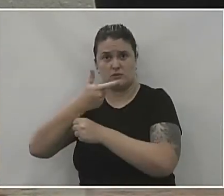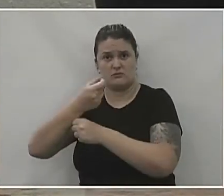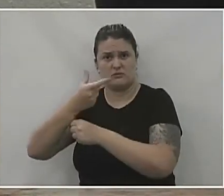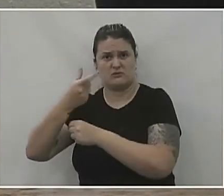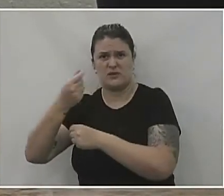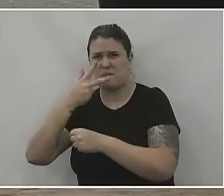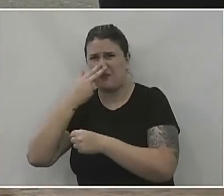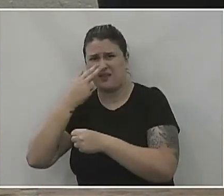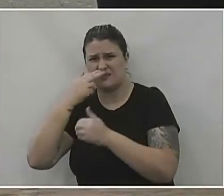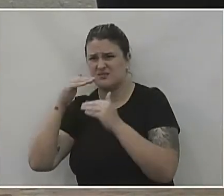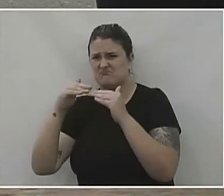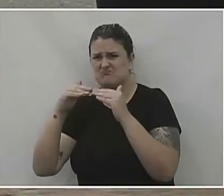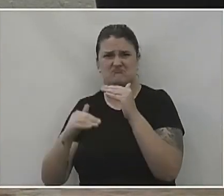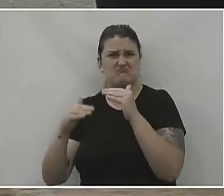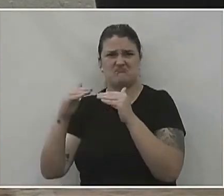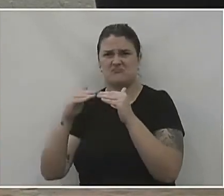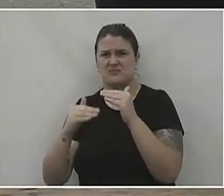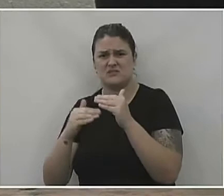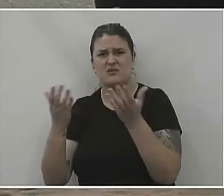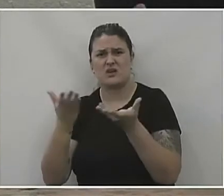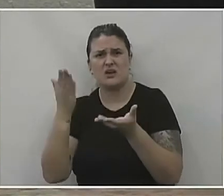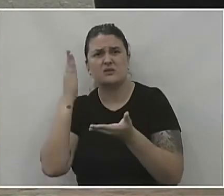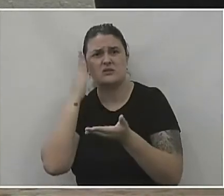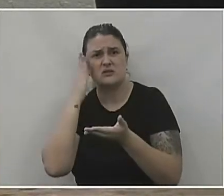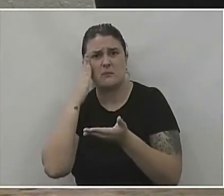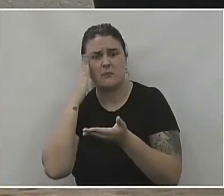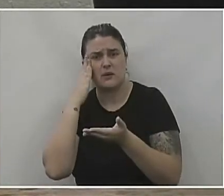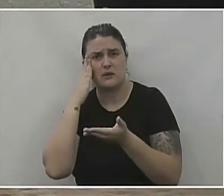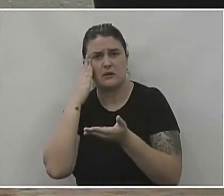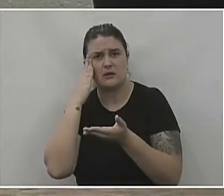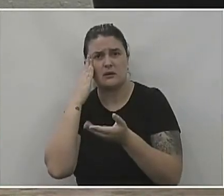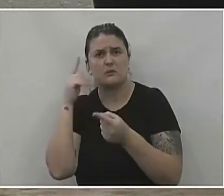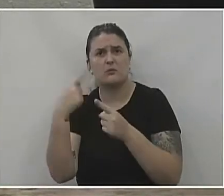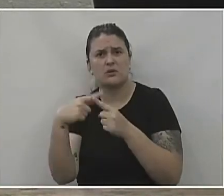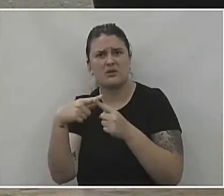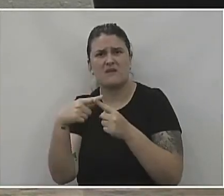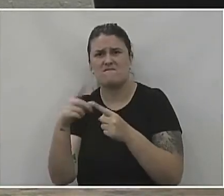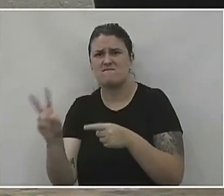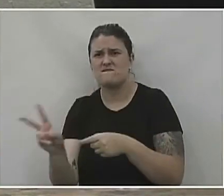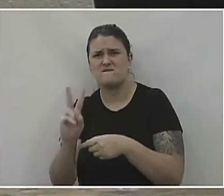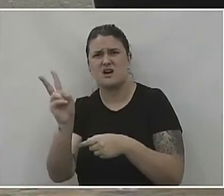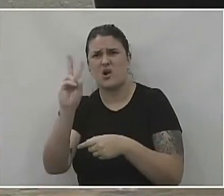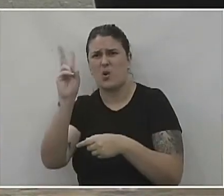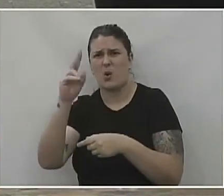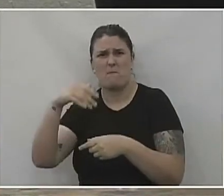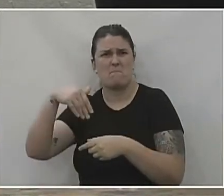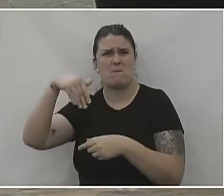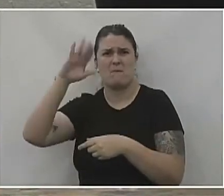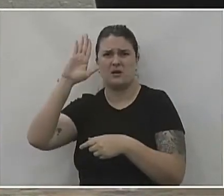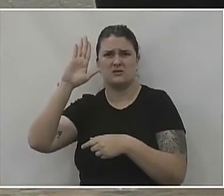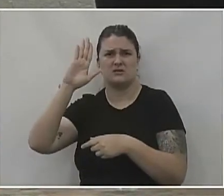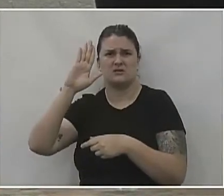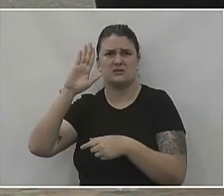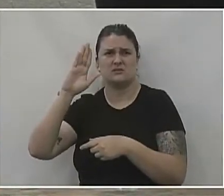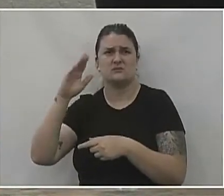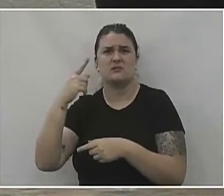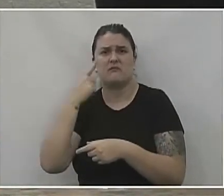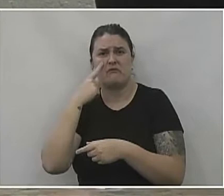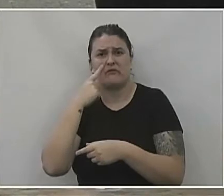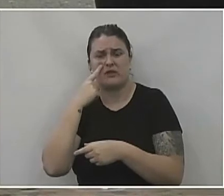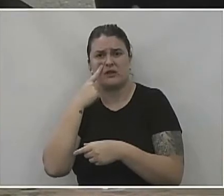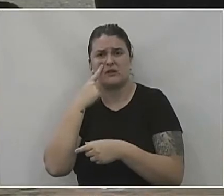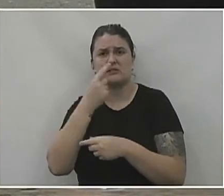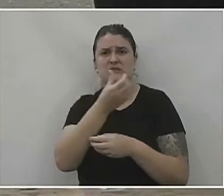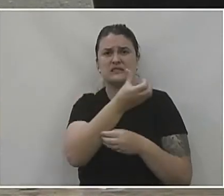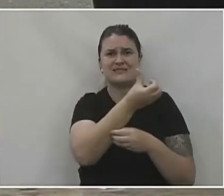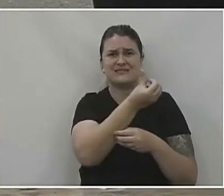encaixa. Esse eu tenho que saber, eu tenho que prestar conta para o povo, que é muito dinheiro. Vocês vejam, no primeiro trimestre, vocês pegaram um saldo